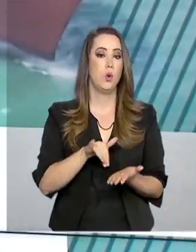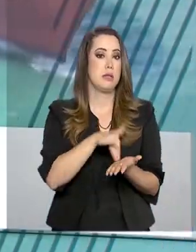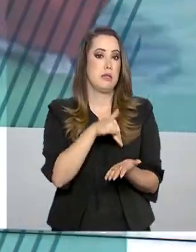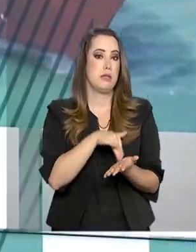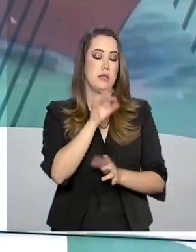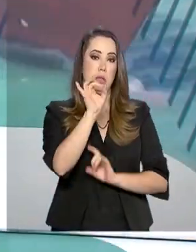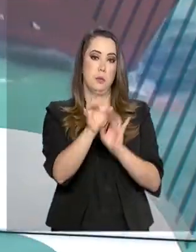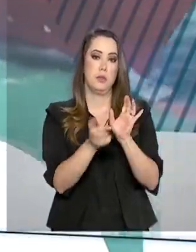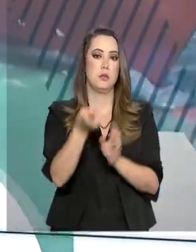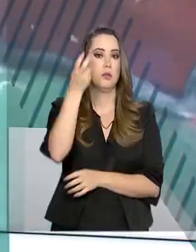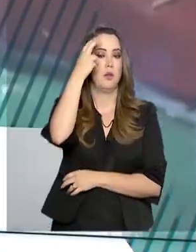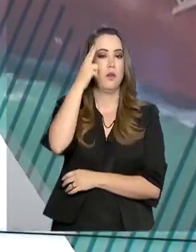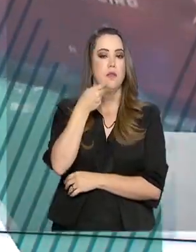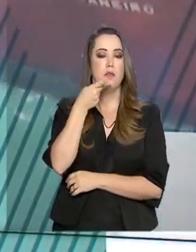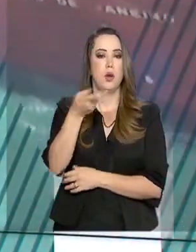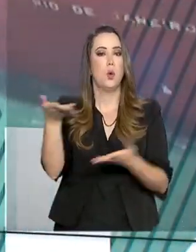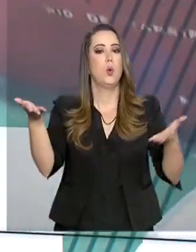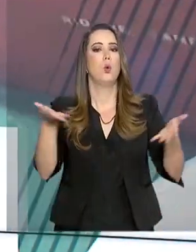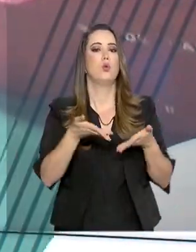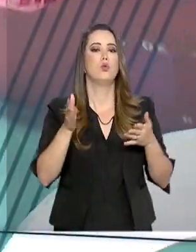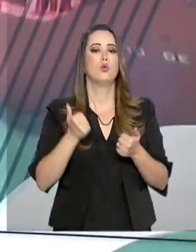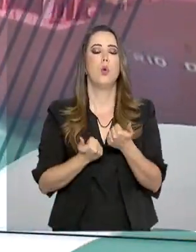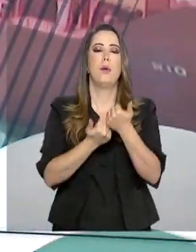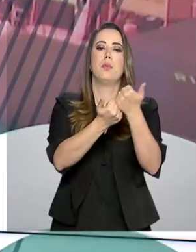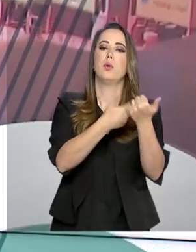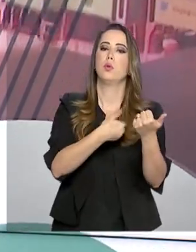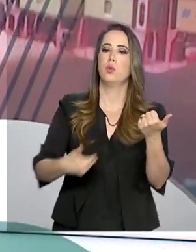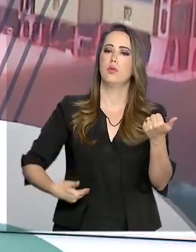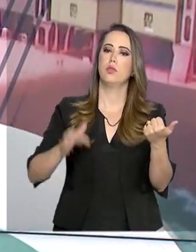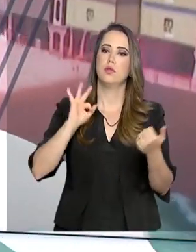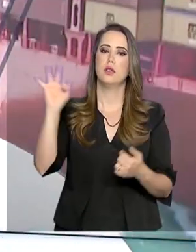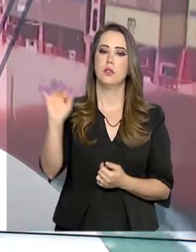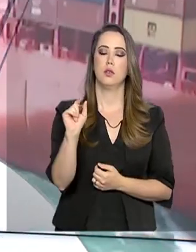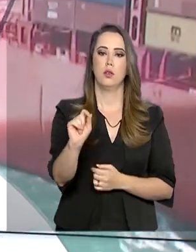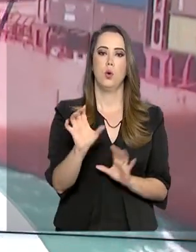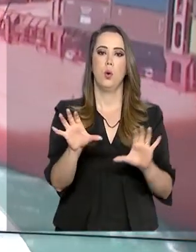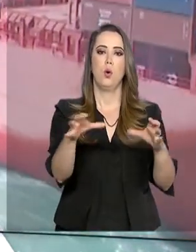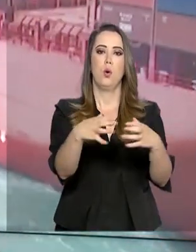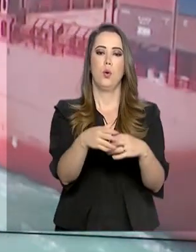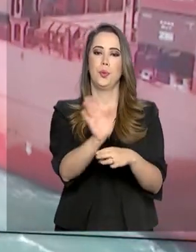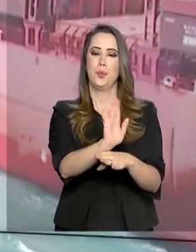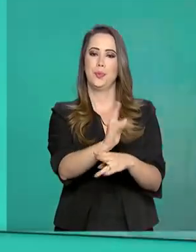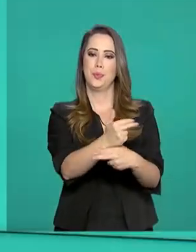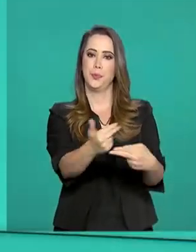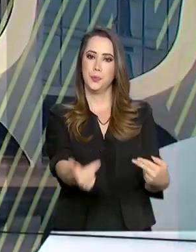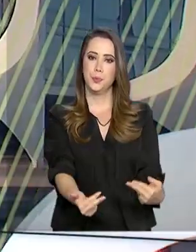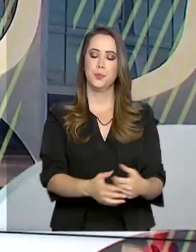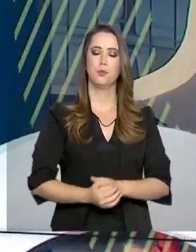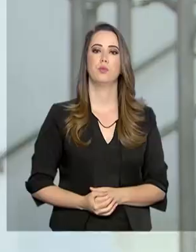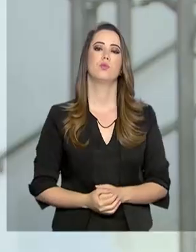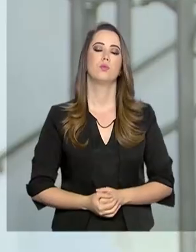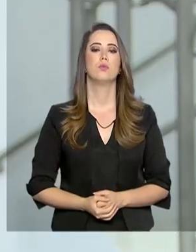secretário especial de Cultura falou hoje sobre o apoio do governo federal ao setor do audiovisual.